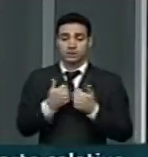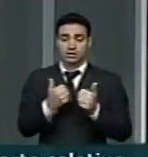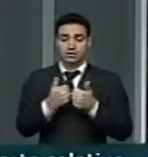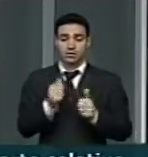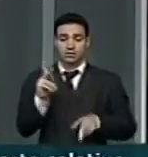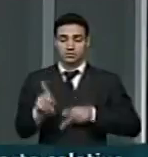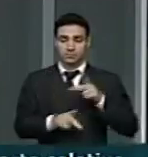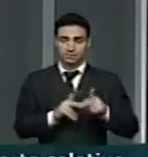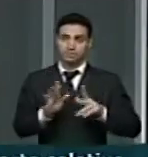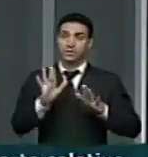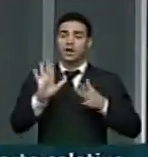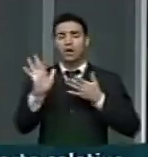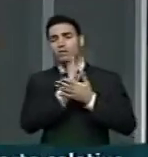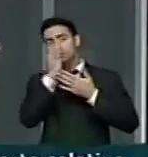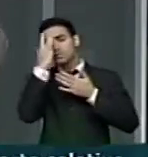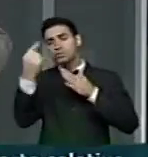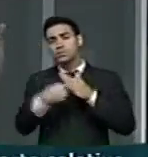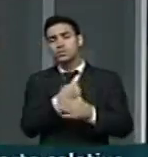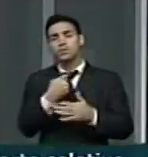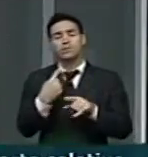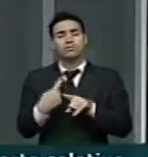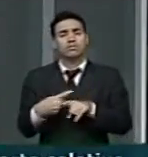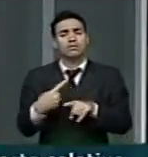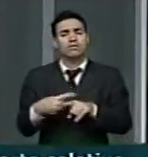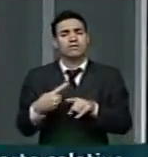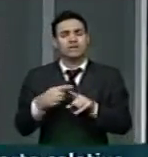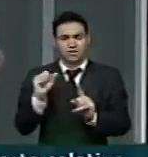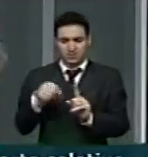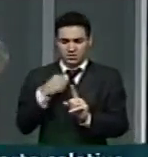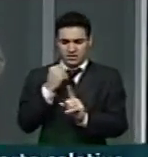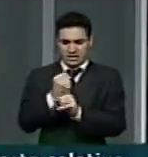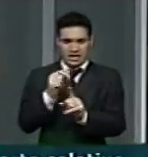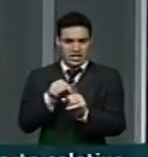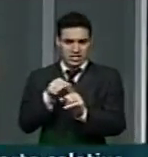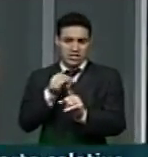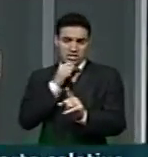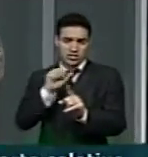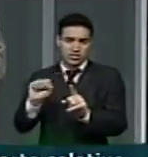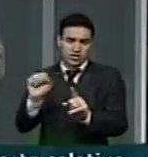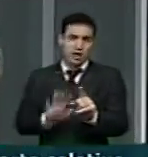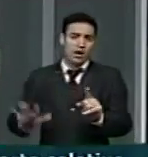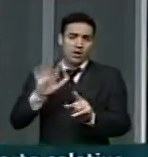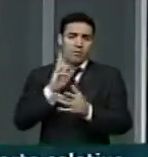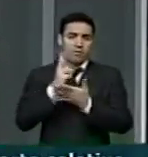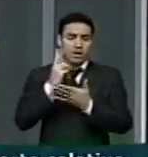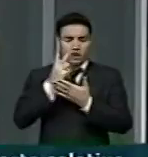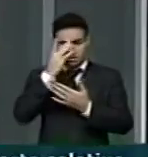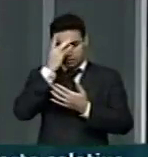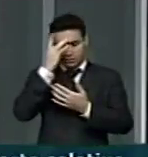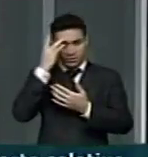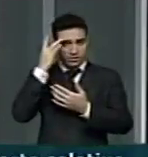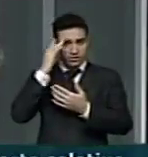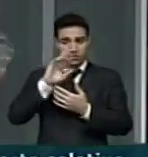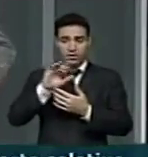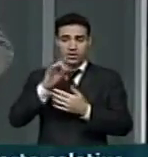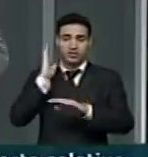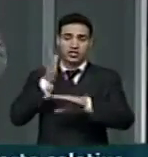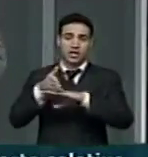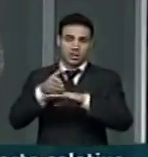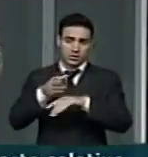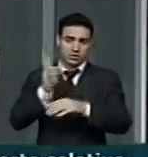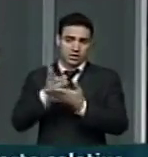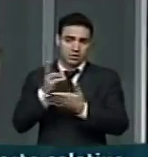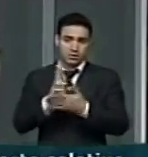público. Aí alguns perguntam, por que a sociedade como um todo, mesmo usuários não diretos do transporte público,